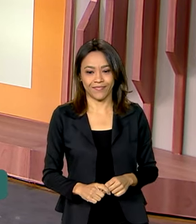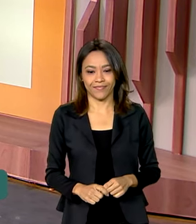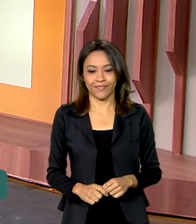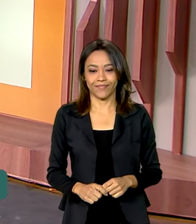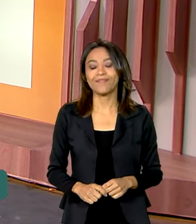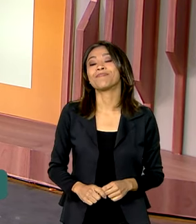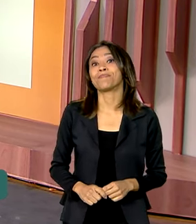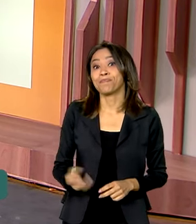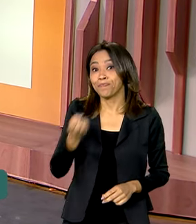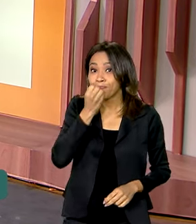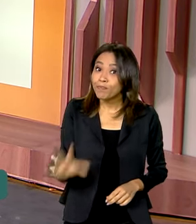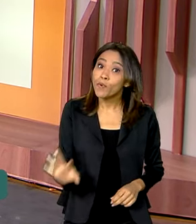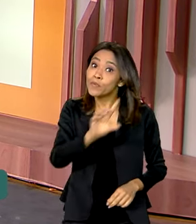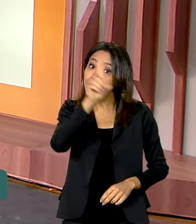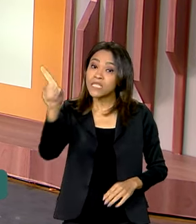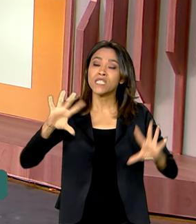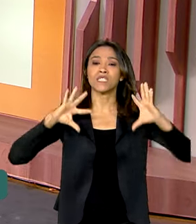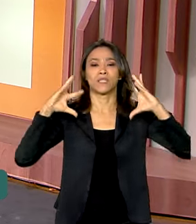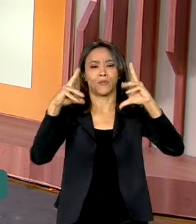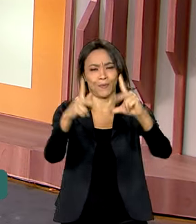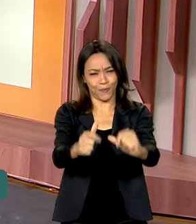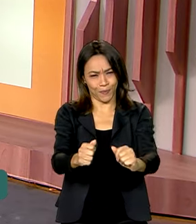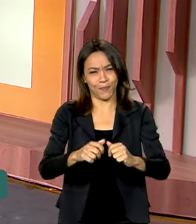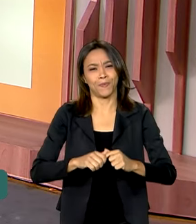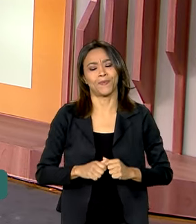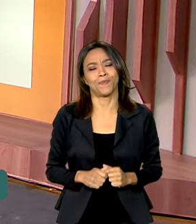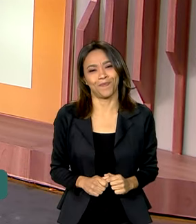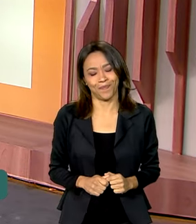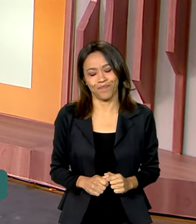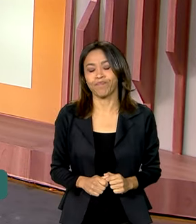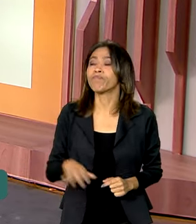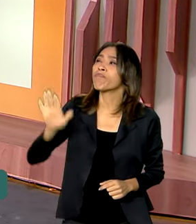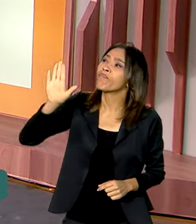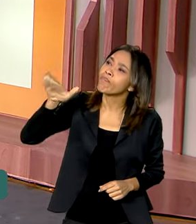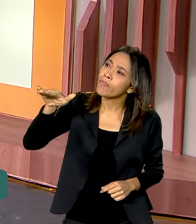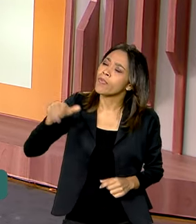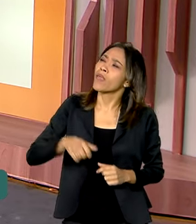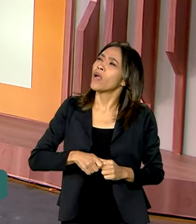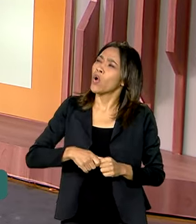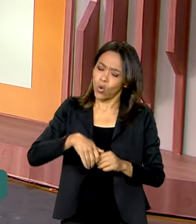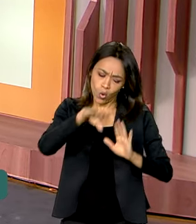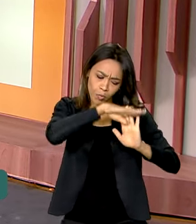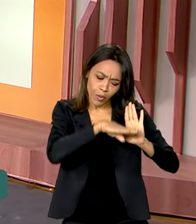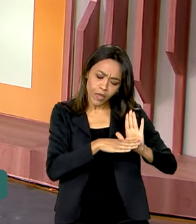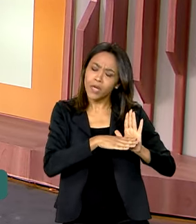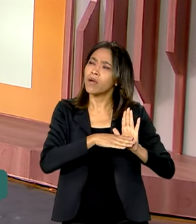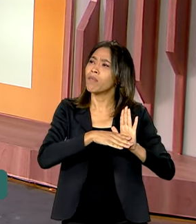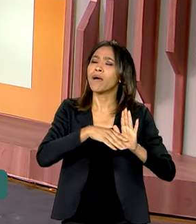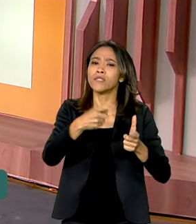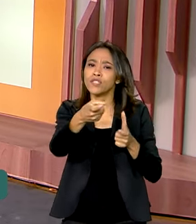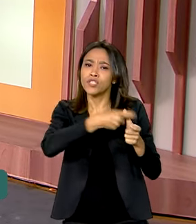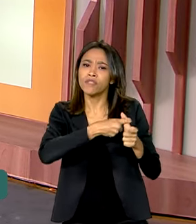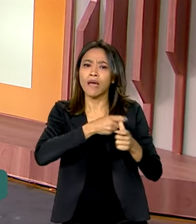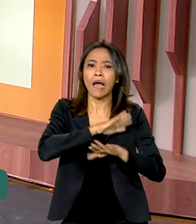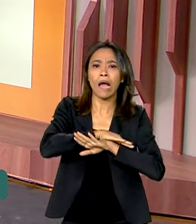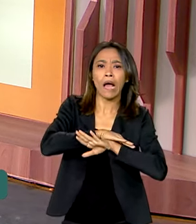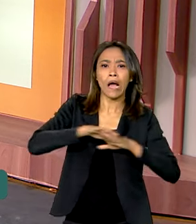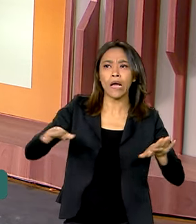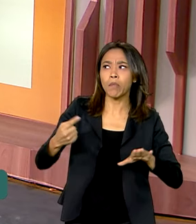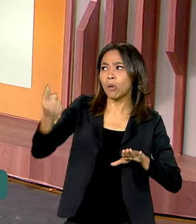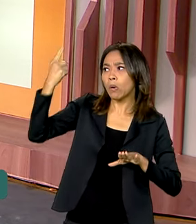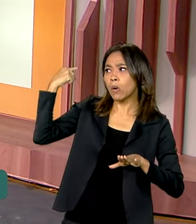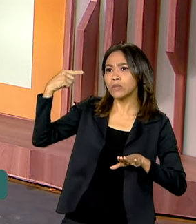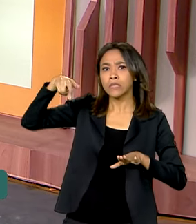Bom dia. Bom dia a todos. Diretor, o Desenrola terminou na segunda-feira, ajudou quase